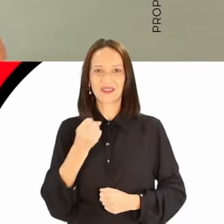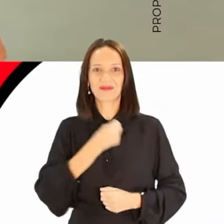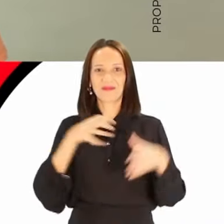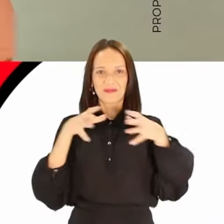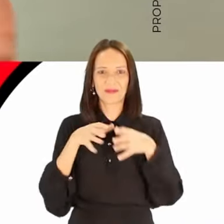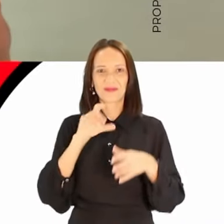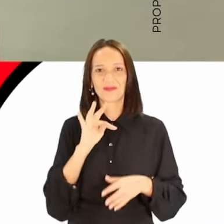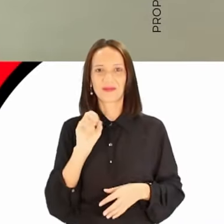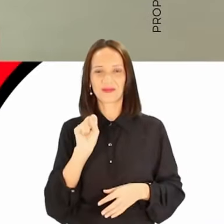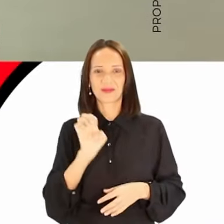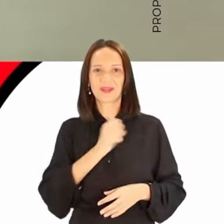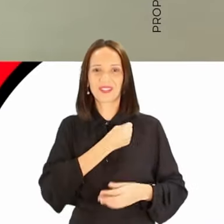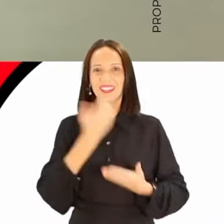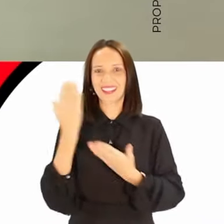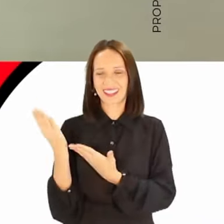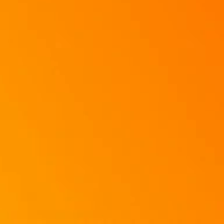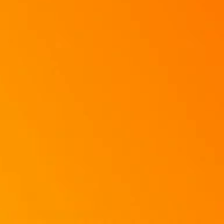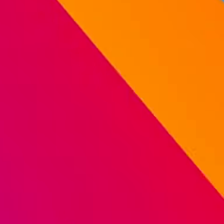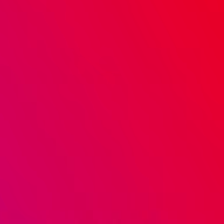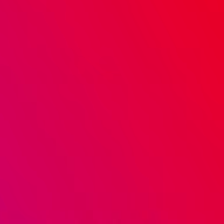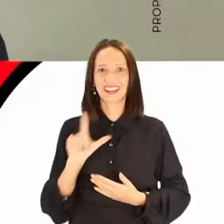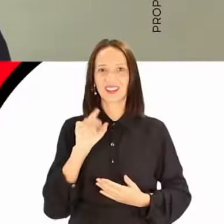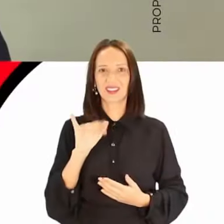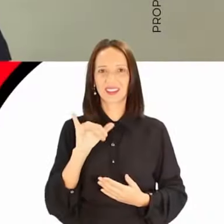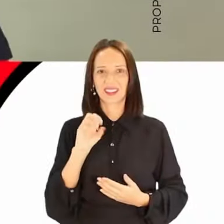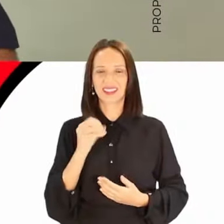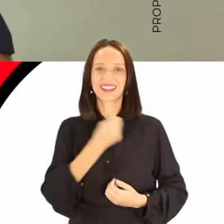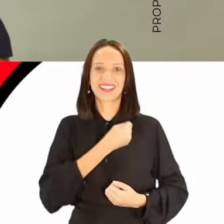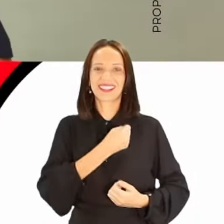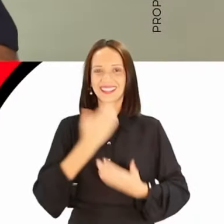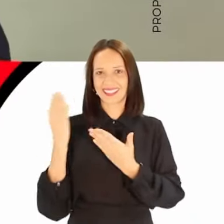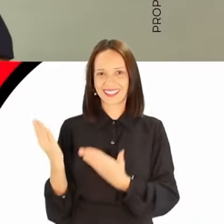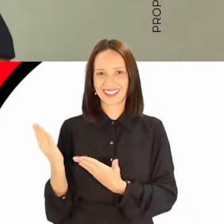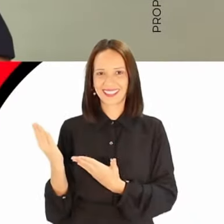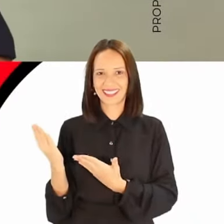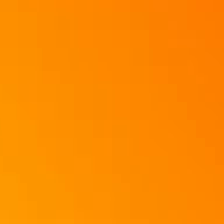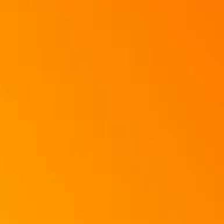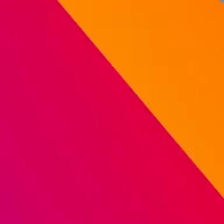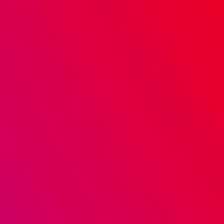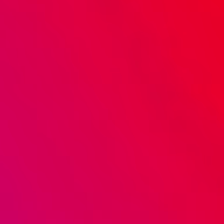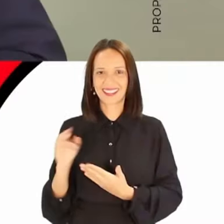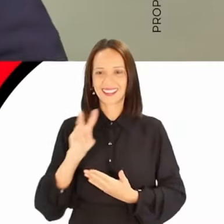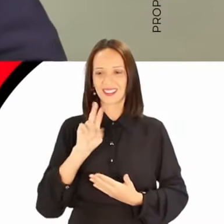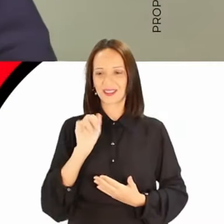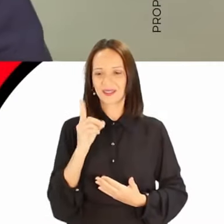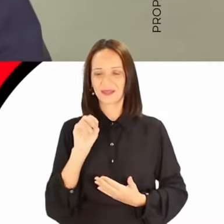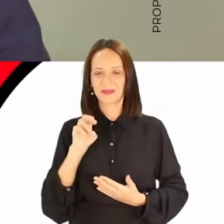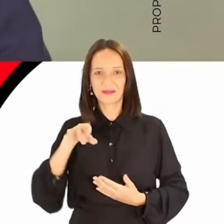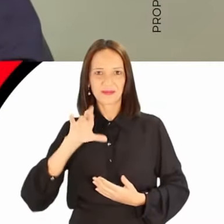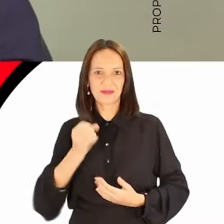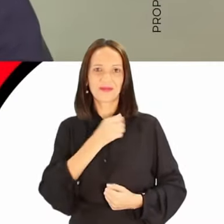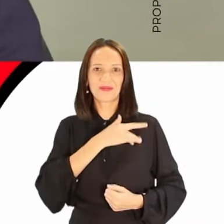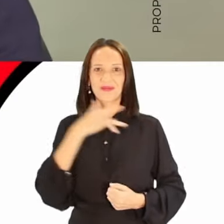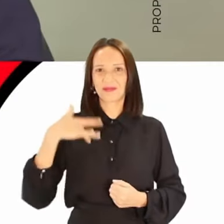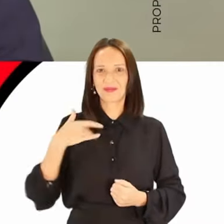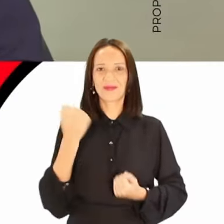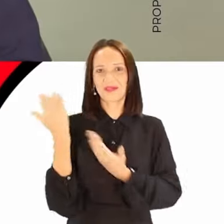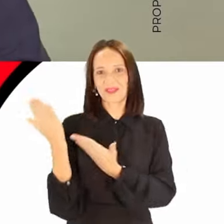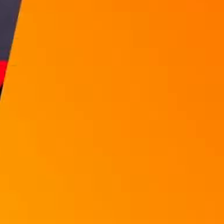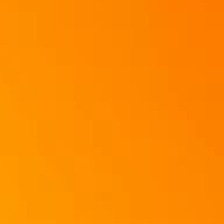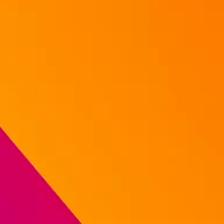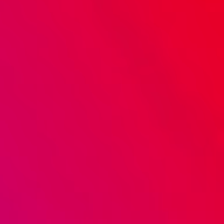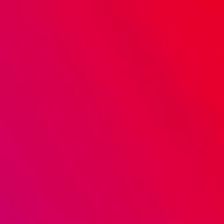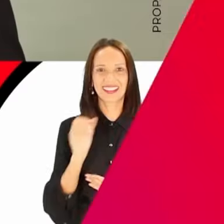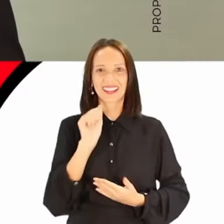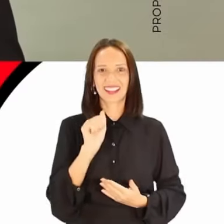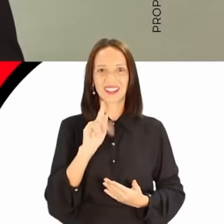Coletivo Lute, 50-150. Doutor Lucílio Ferreira, 50-5-50. Valdomiro da Saúde, 50-9